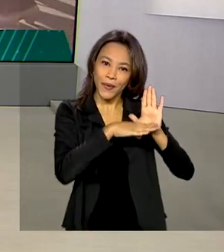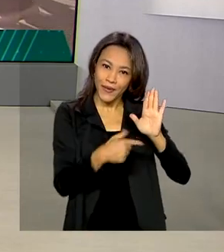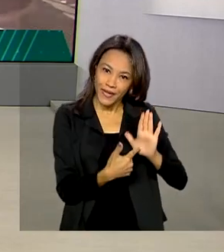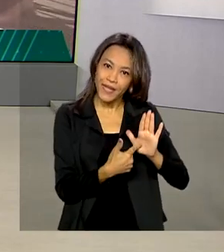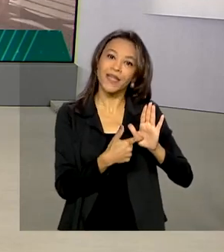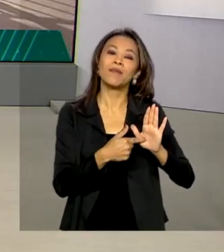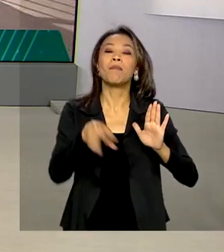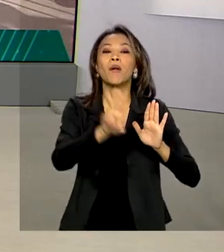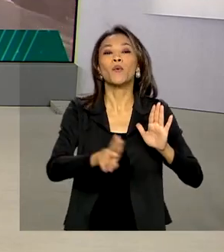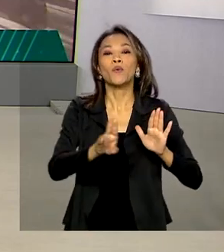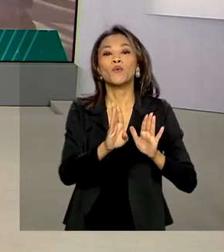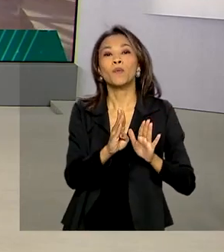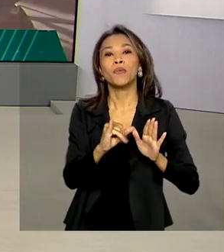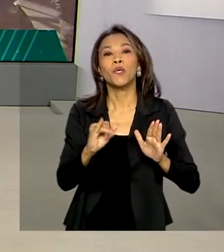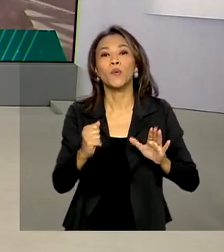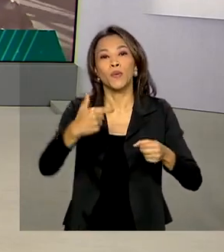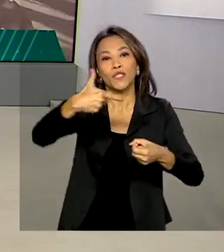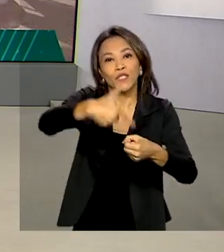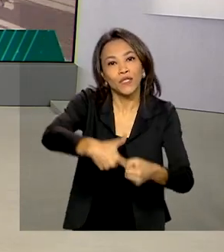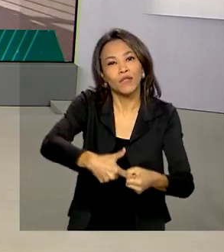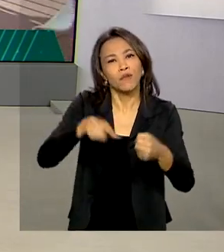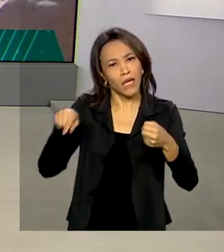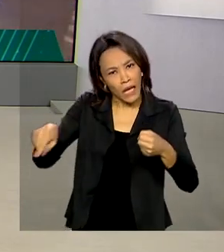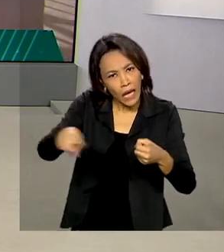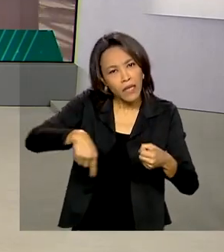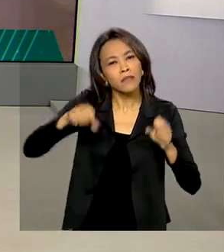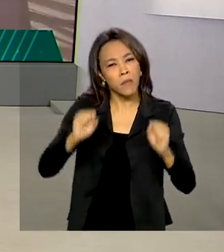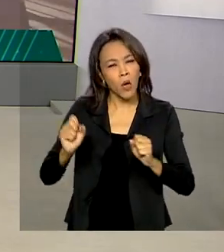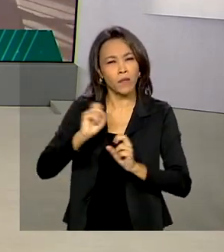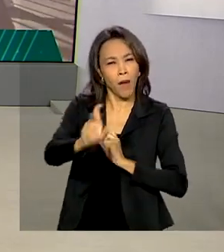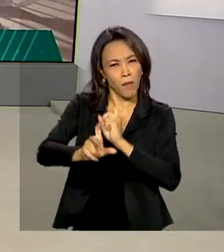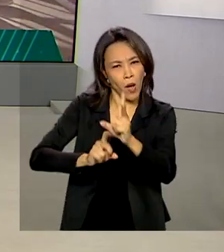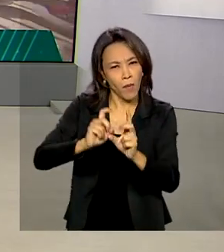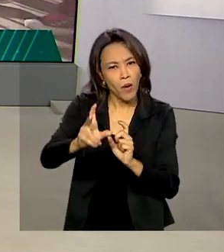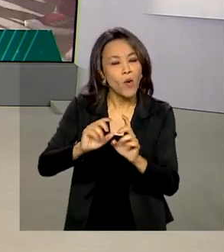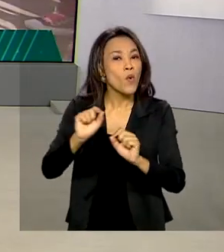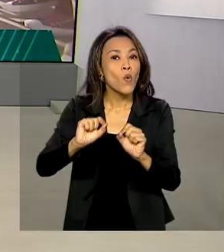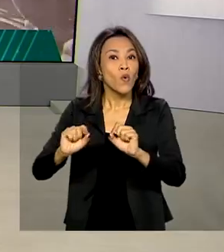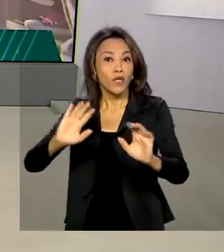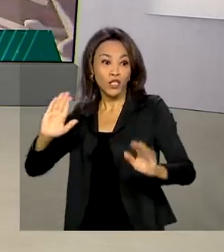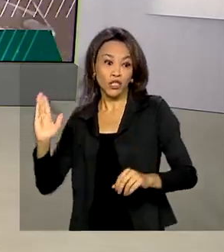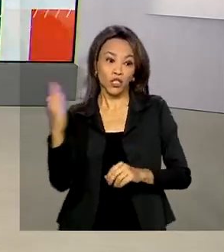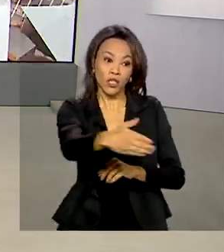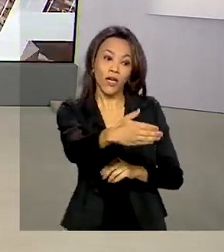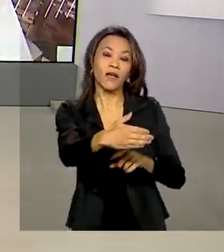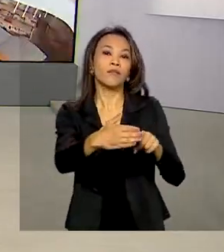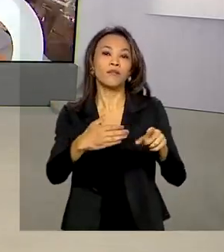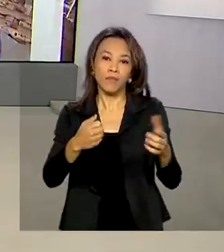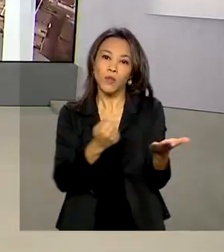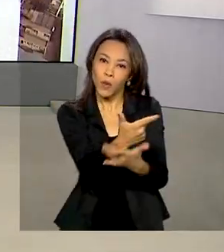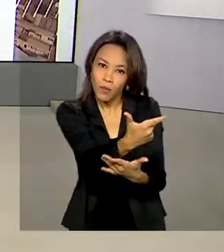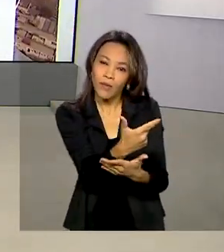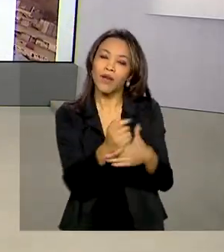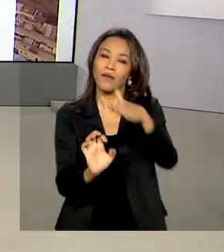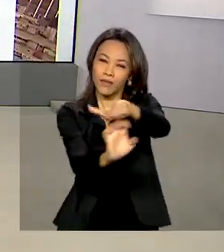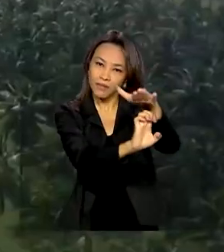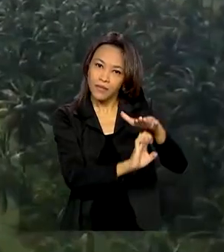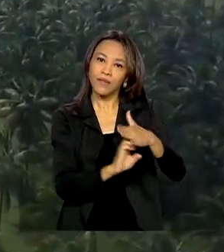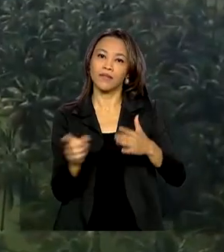e Uso de Biodiesel. Com isso, eles podem comercializar os produtos diretamente com as empresas produtoras do combustível.